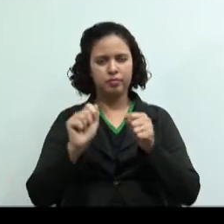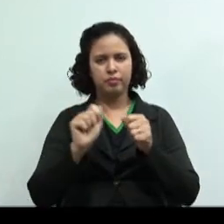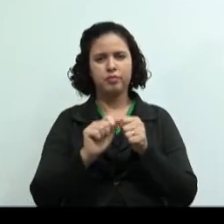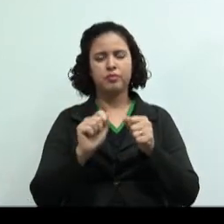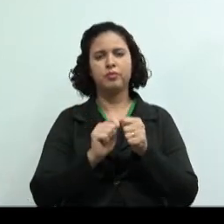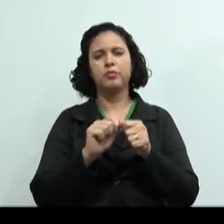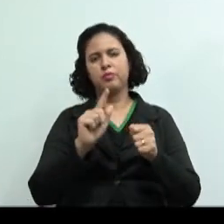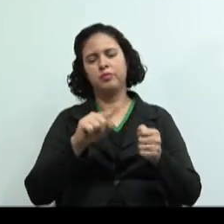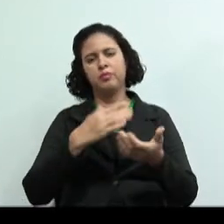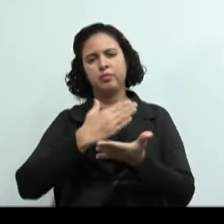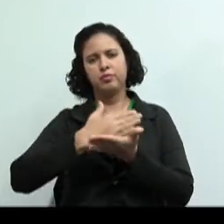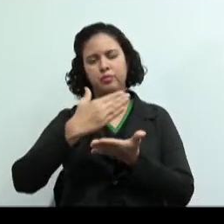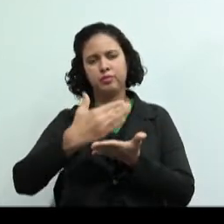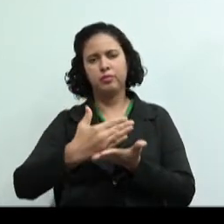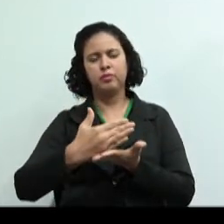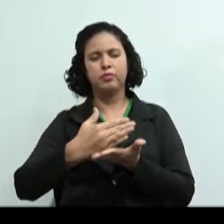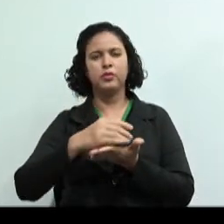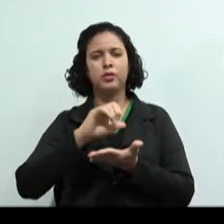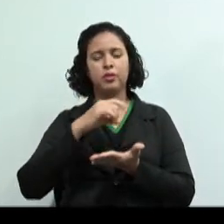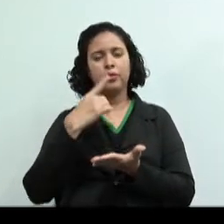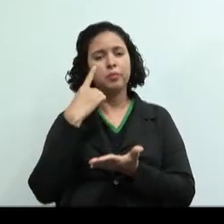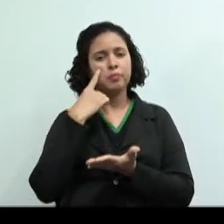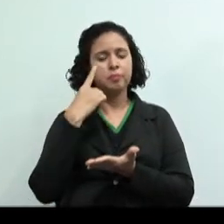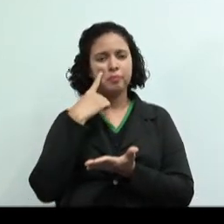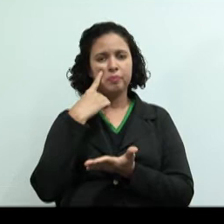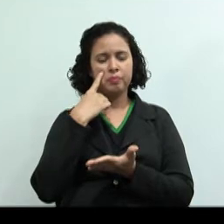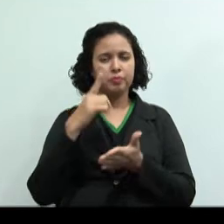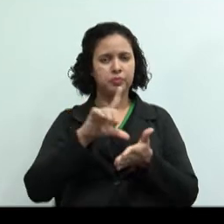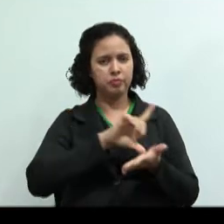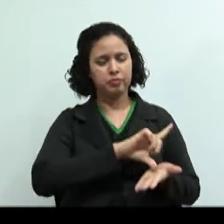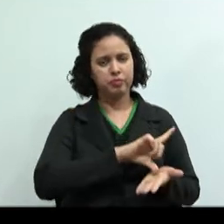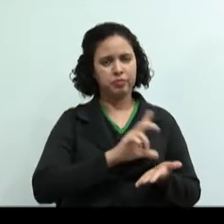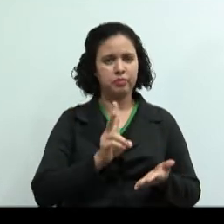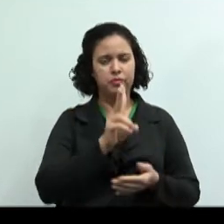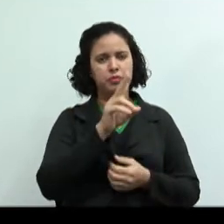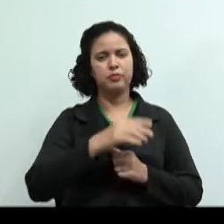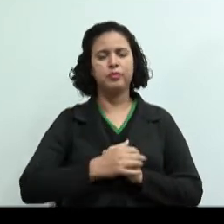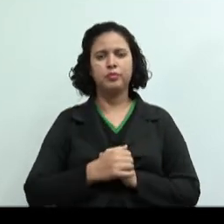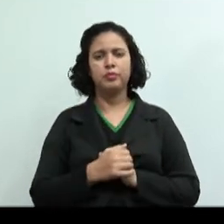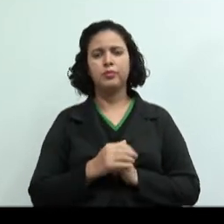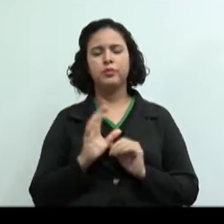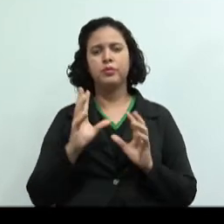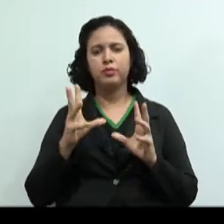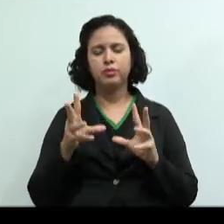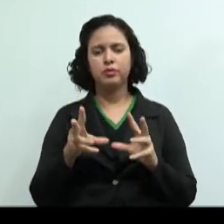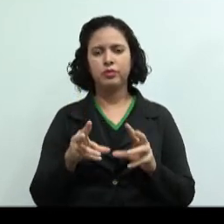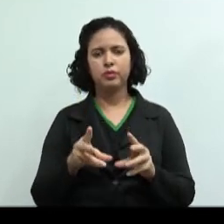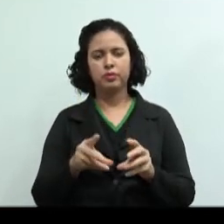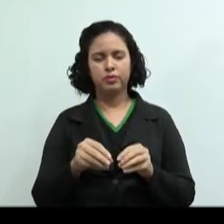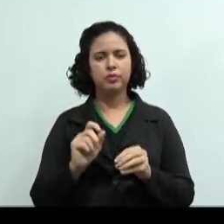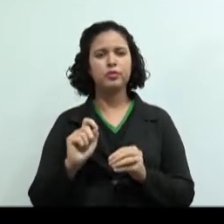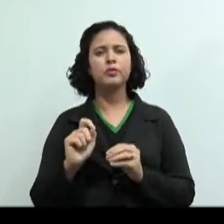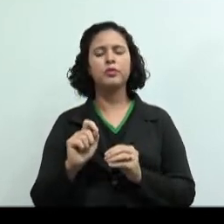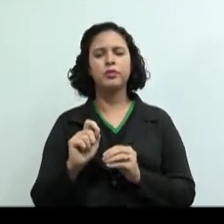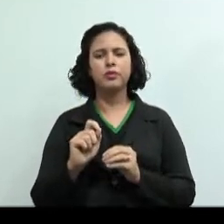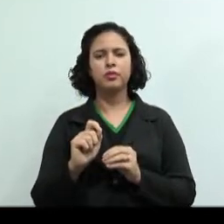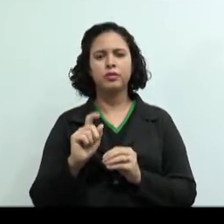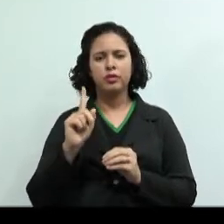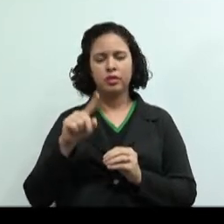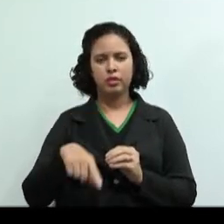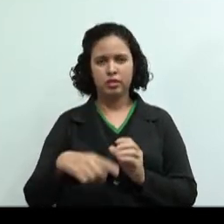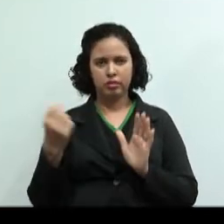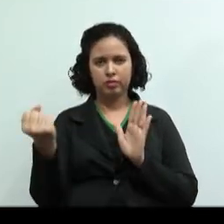rateio ou estimativa. O que os alunos responderam aí, professora? A maioria deles colocaram custo